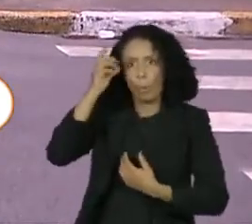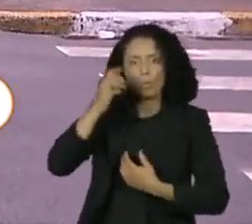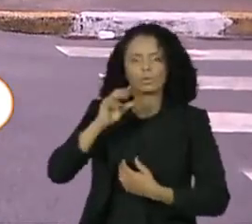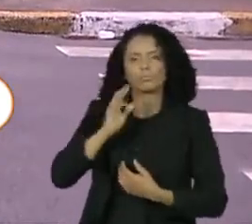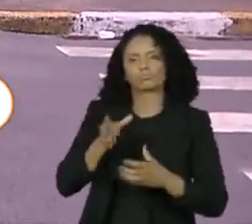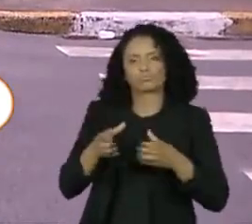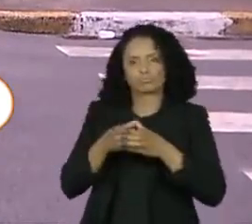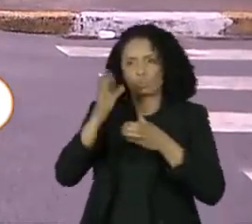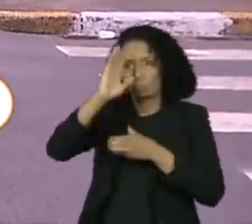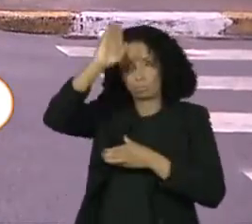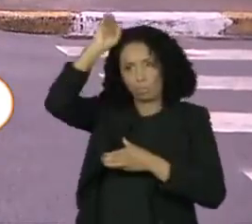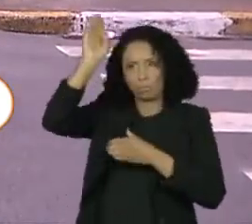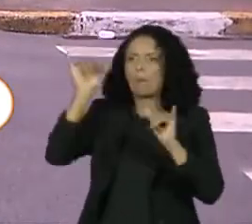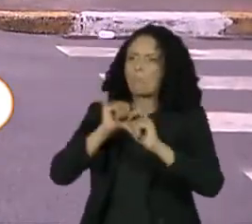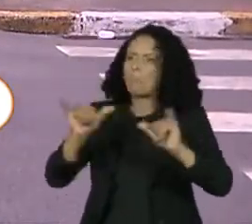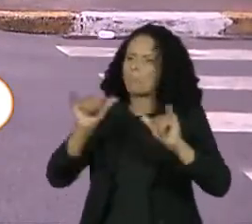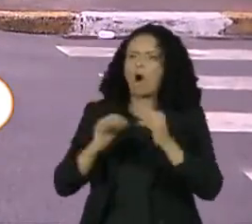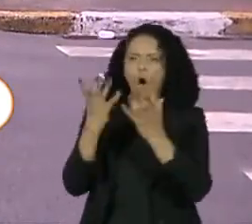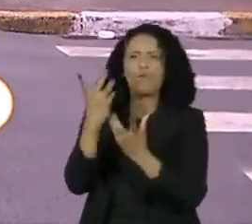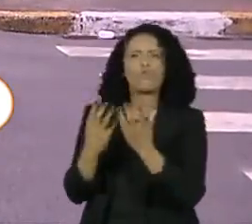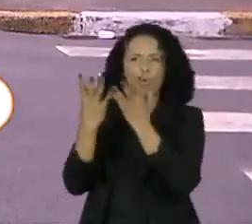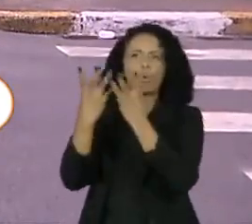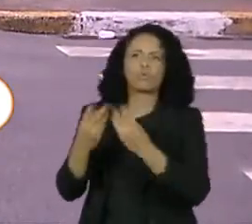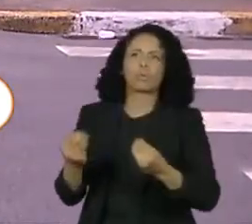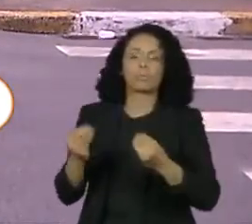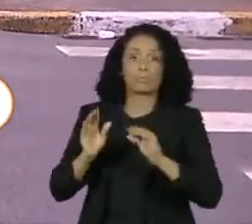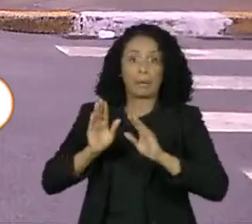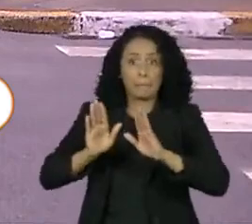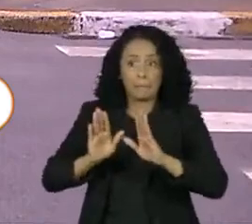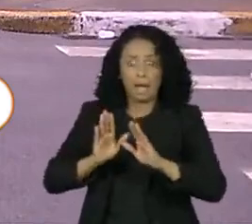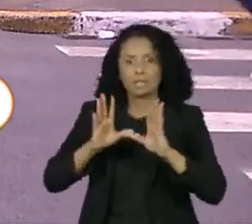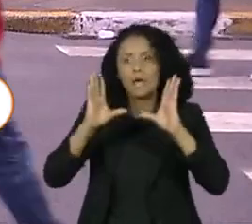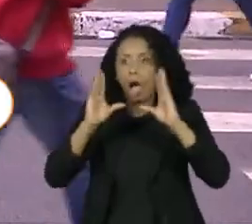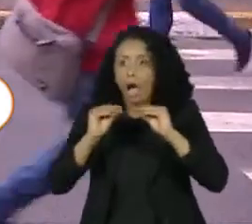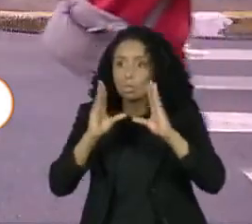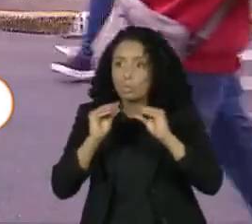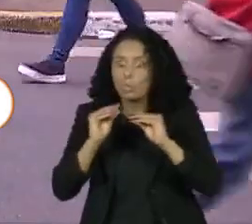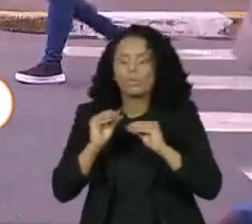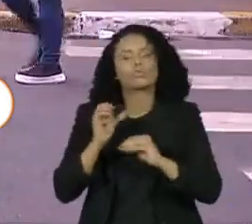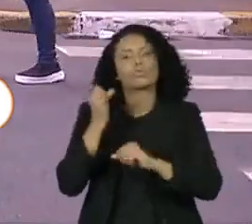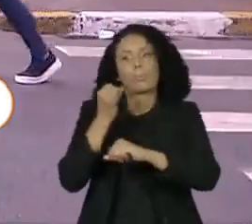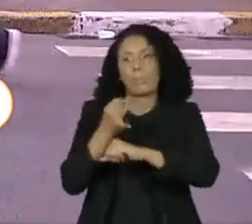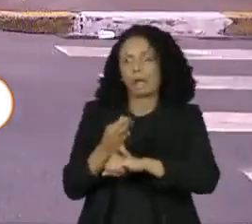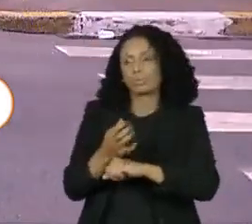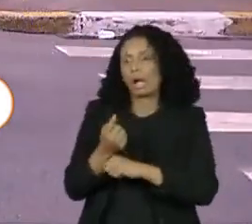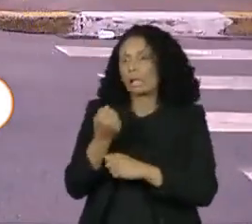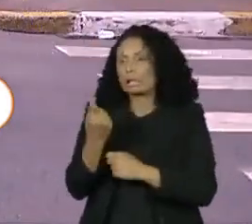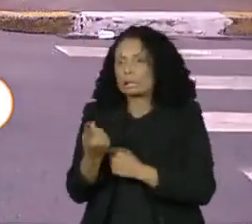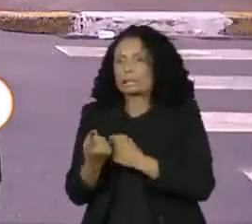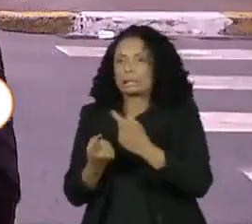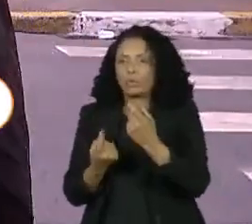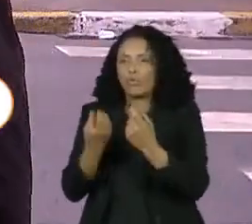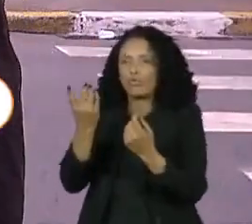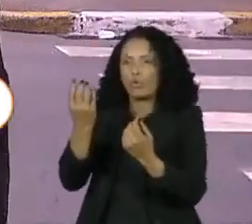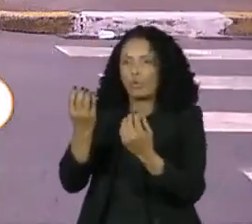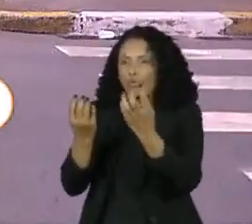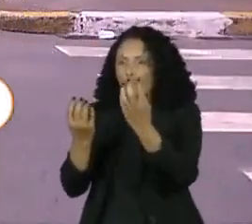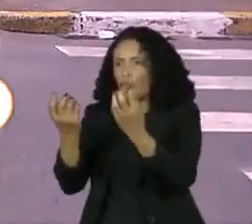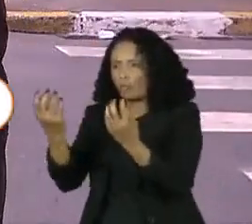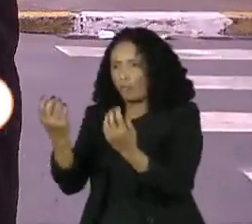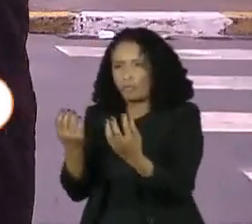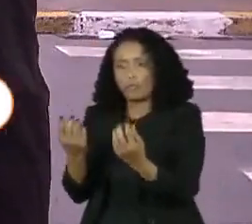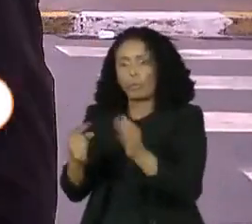Mas no período da noite, perto da madrugada, alguns pontos de fumaça e de incêndio voltaram a aparecer,